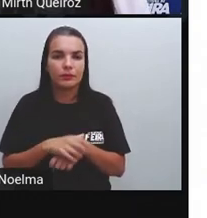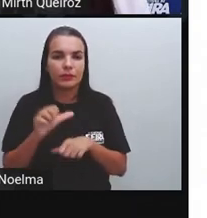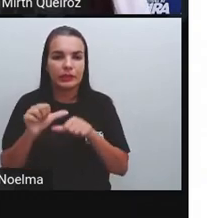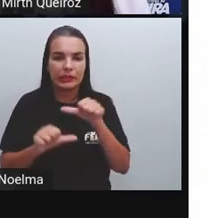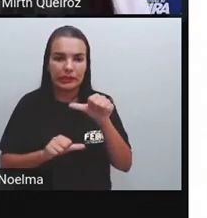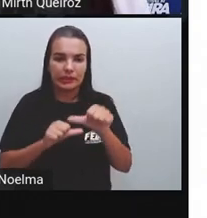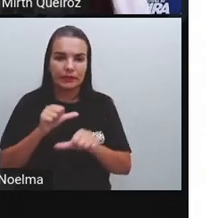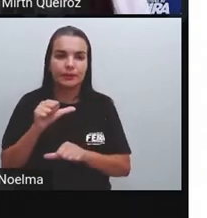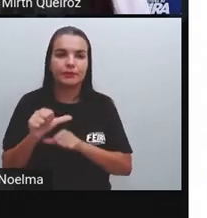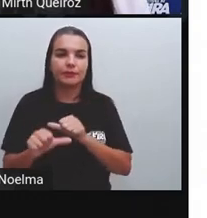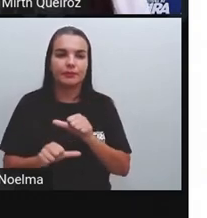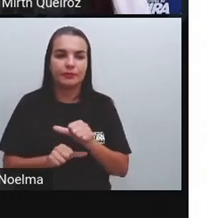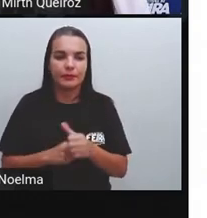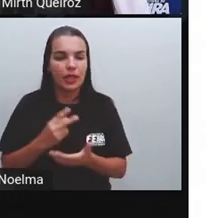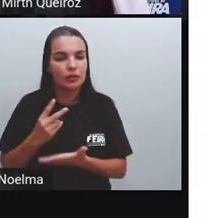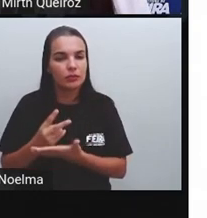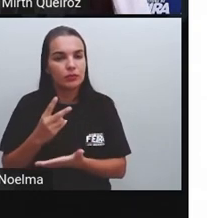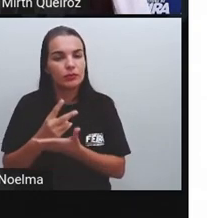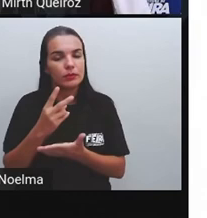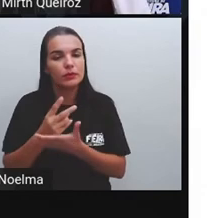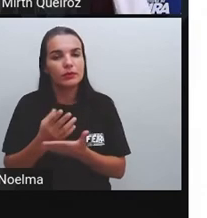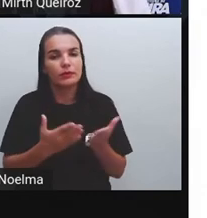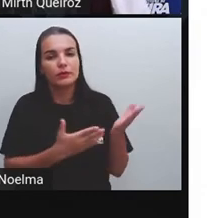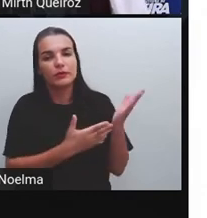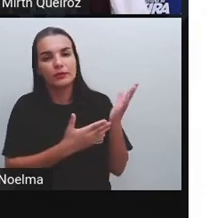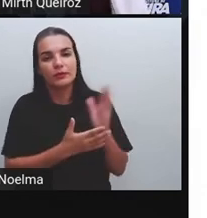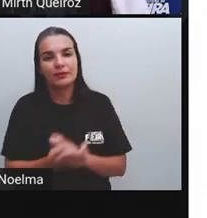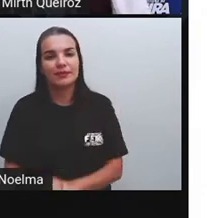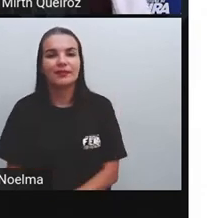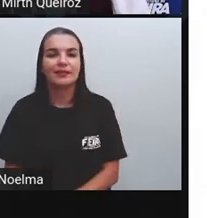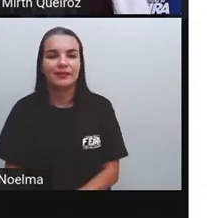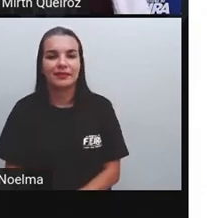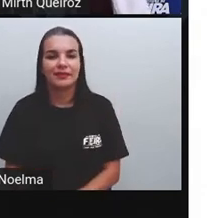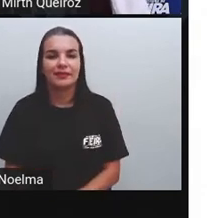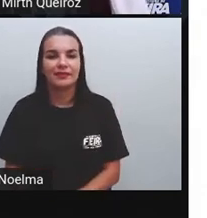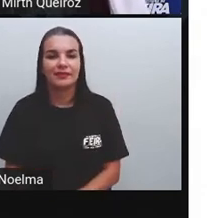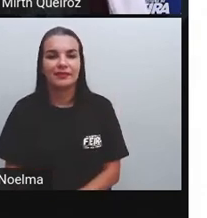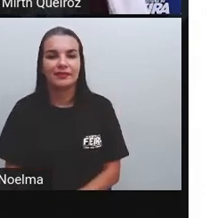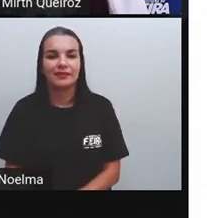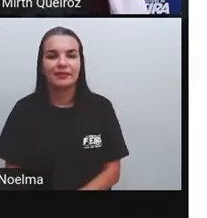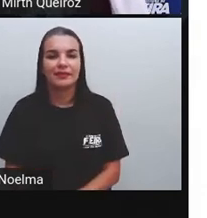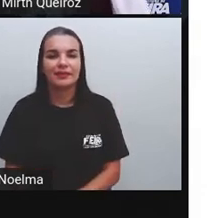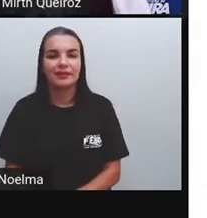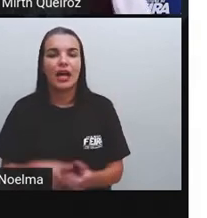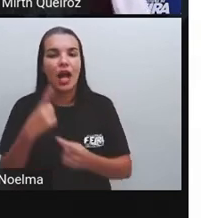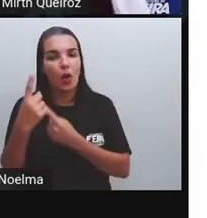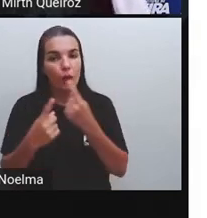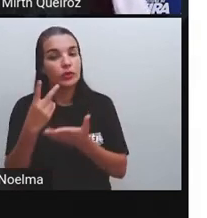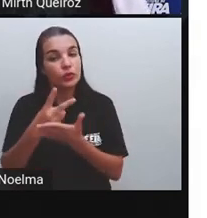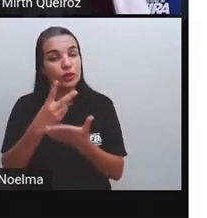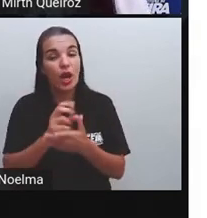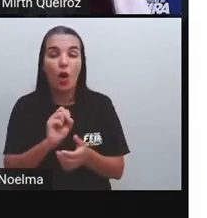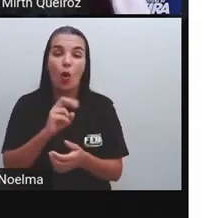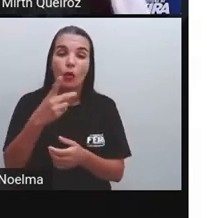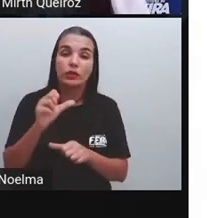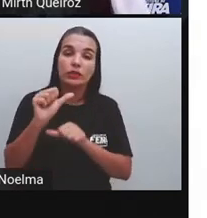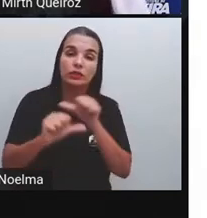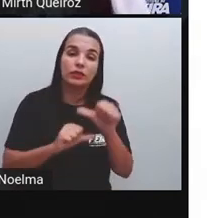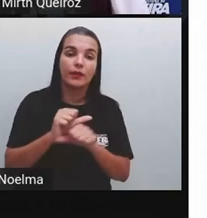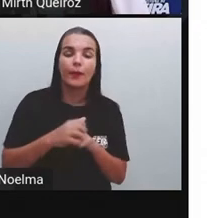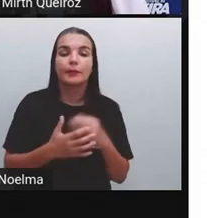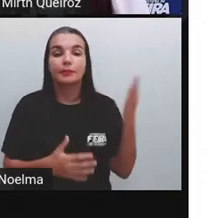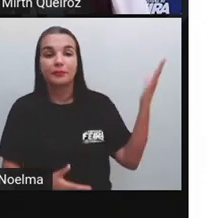transformações e permanências aí nessa imagem. Algumas coisas permaneceram e outras foram